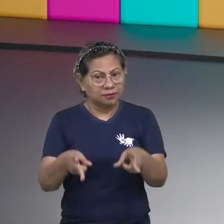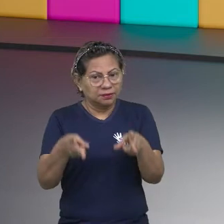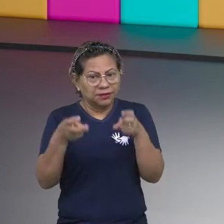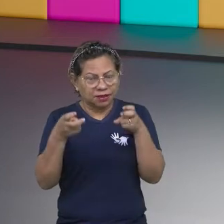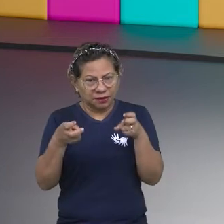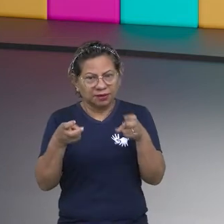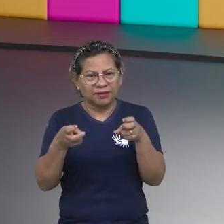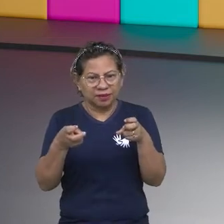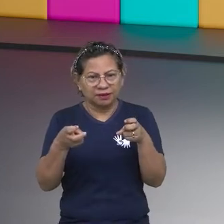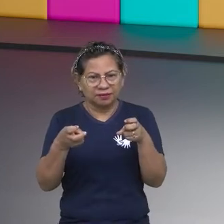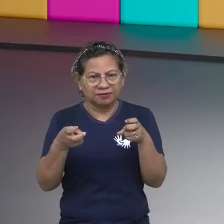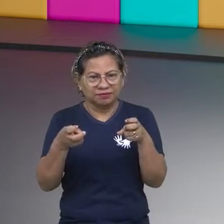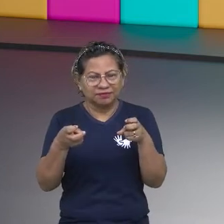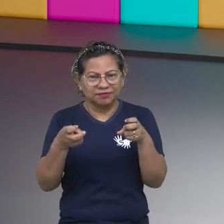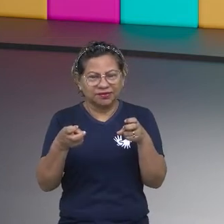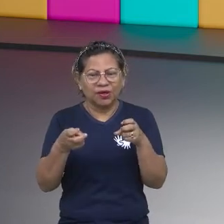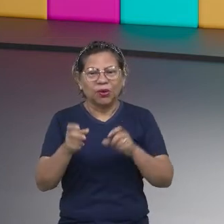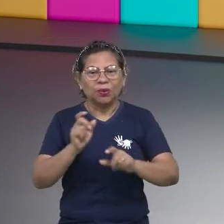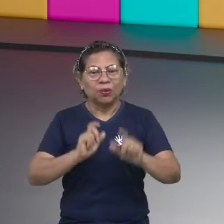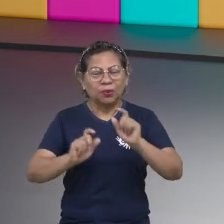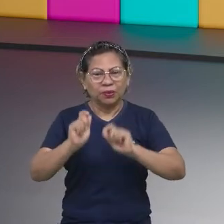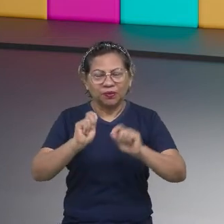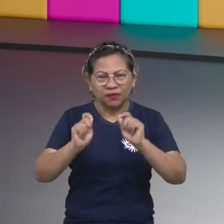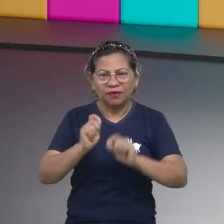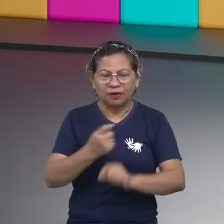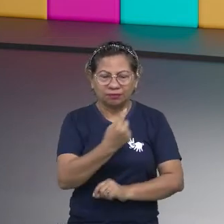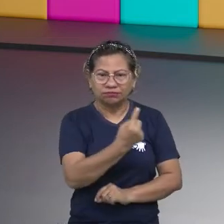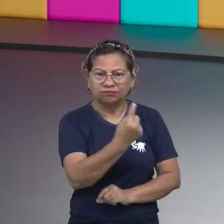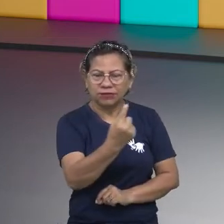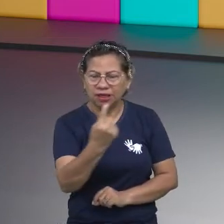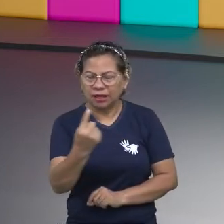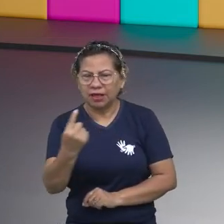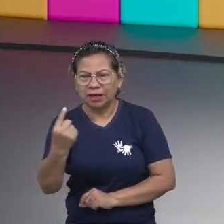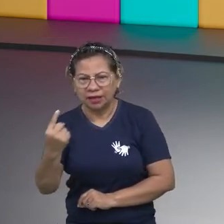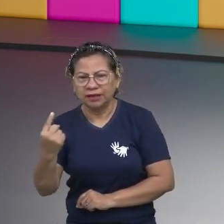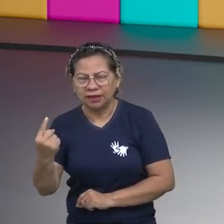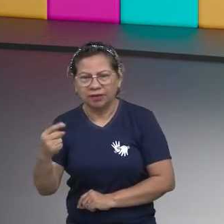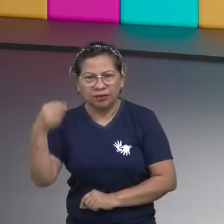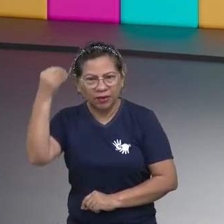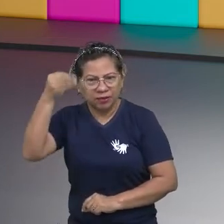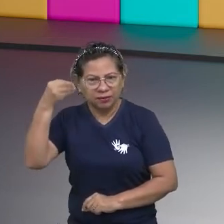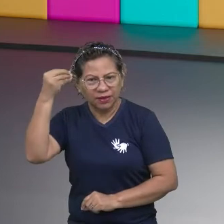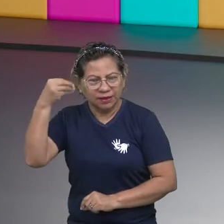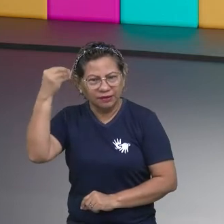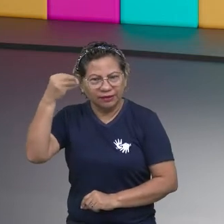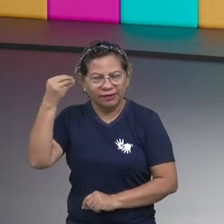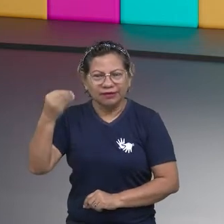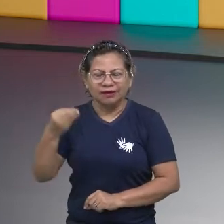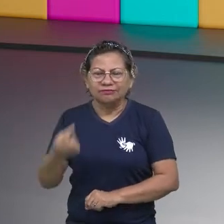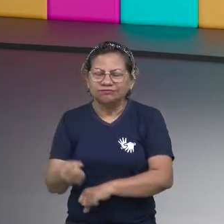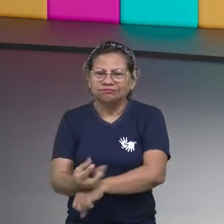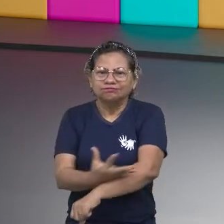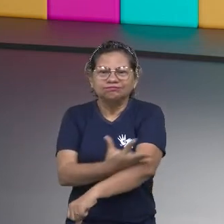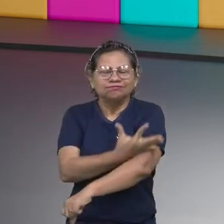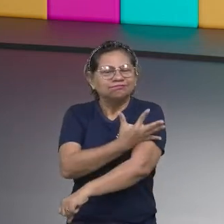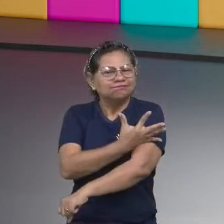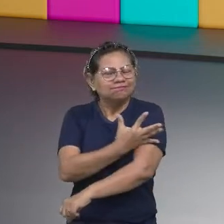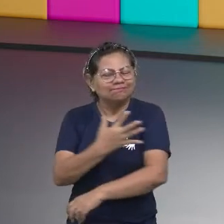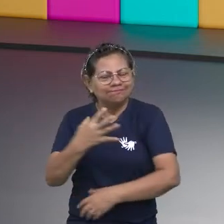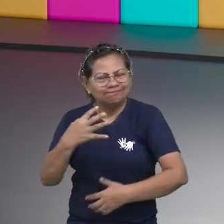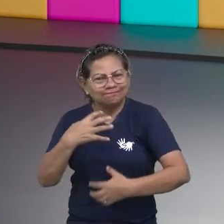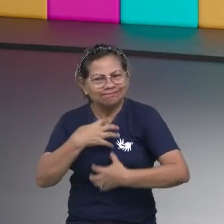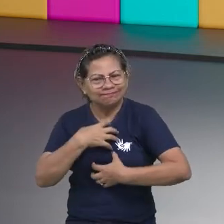Em comum, qual foi a fala de cada um, né? Cada depoimento. Super emocionante. Fiquei super emocionada com os